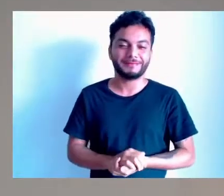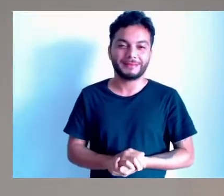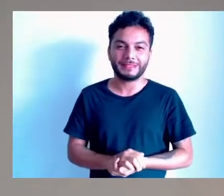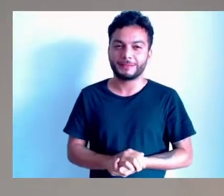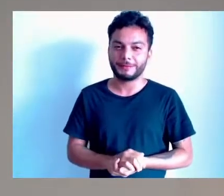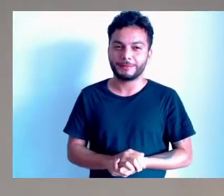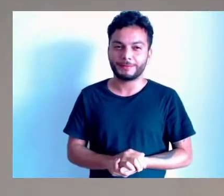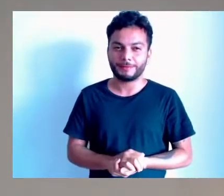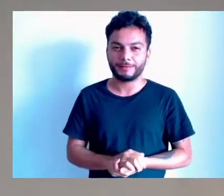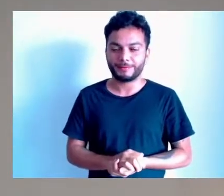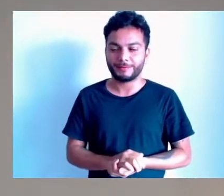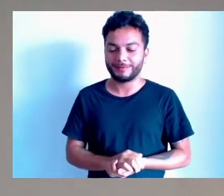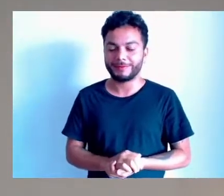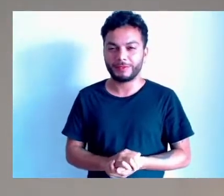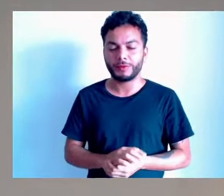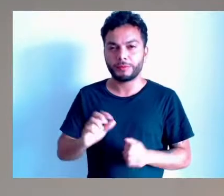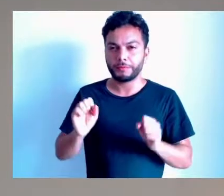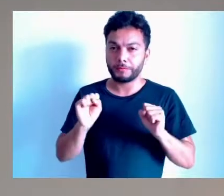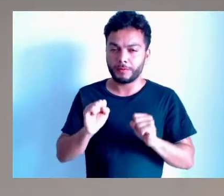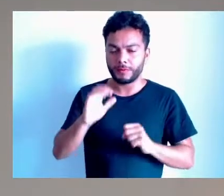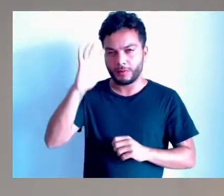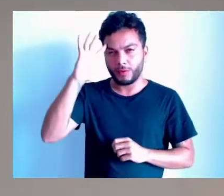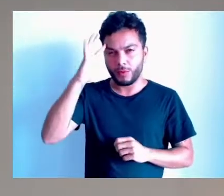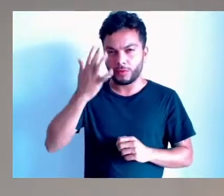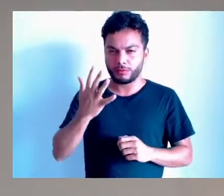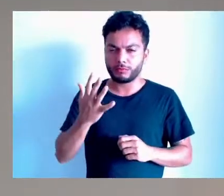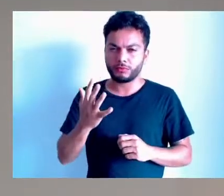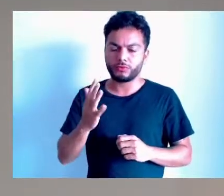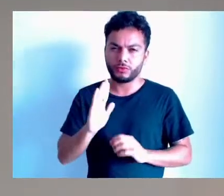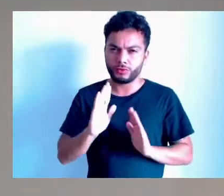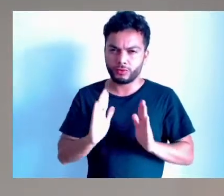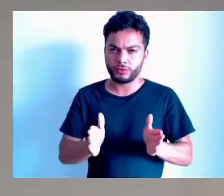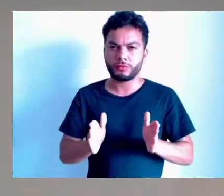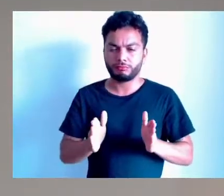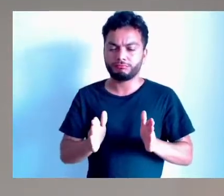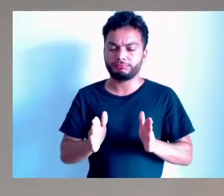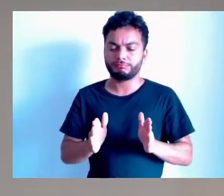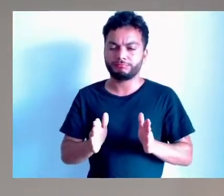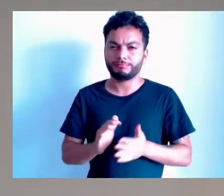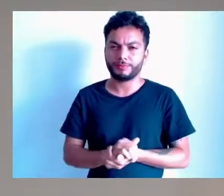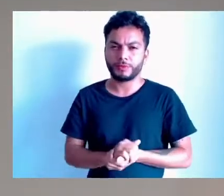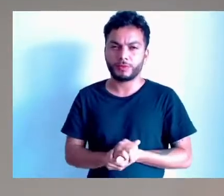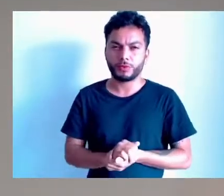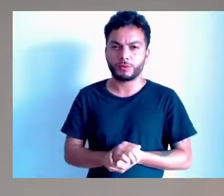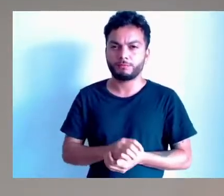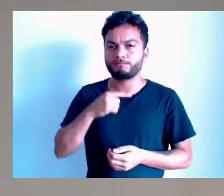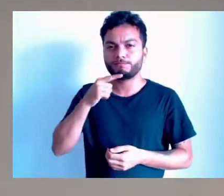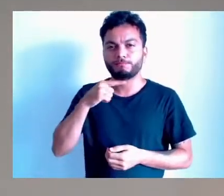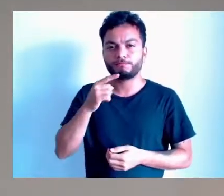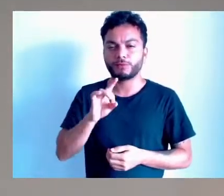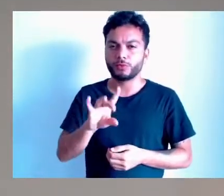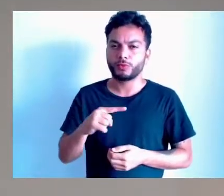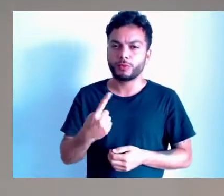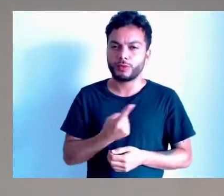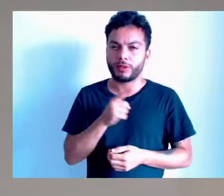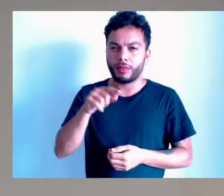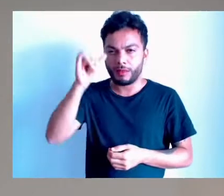Depois de a coisa acontecer, como aconteceu ali nos fundos, não adianta só a gente remediar.